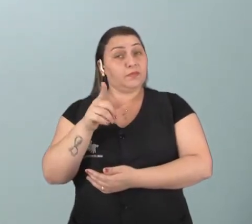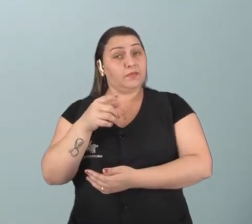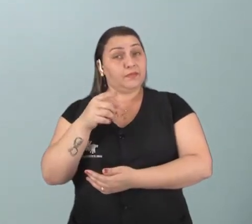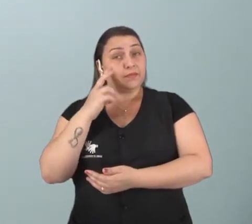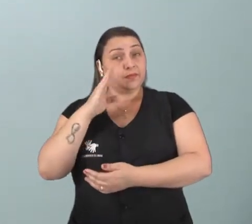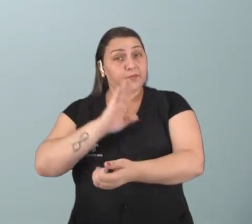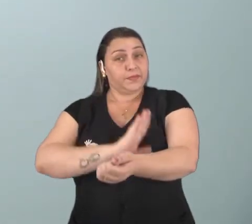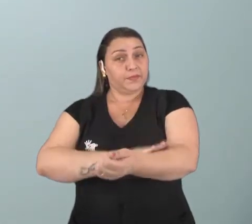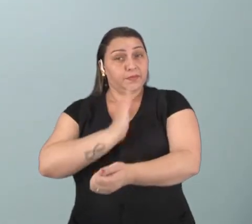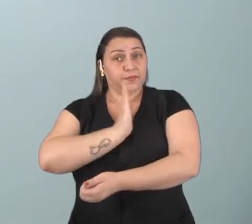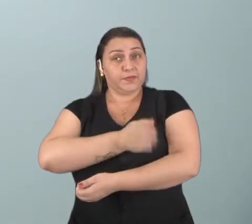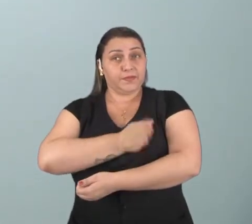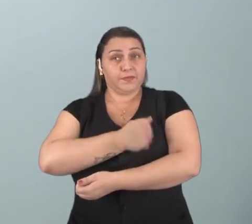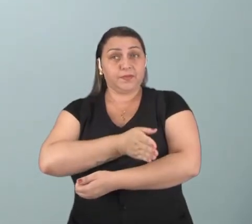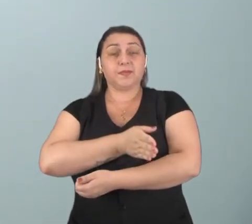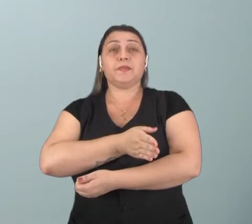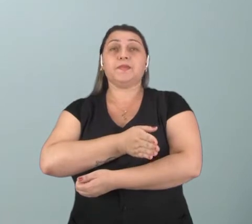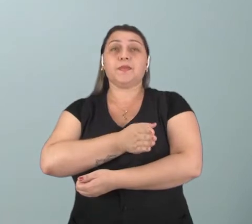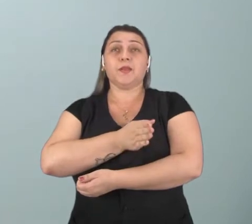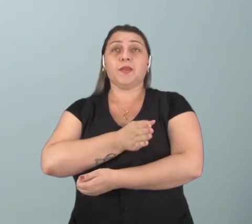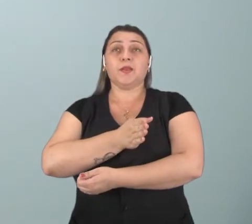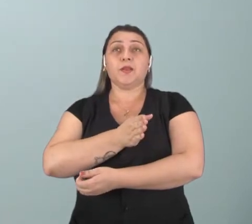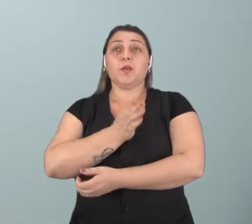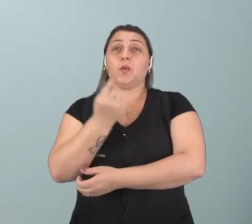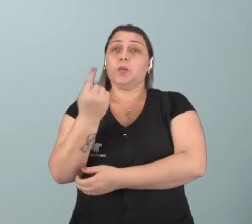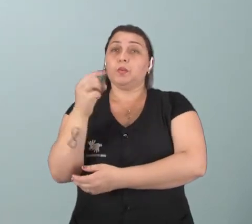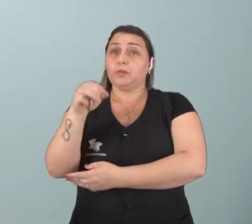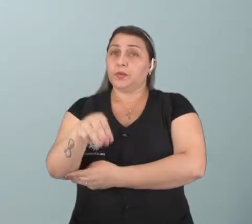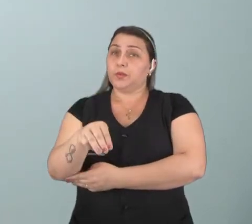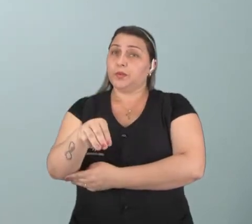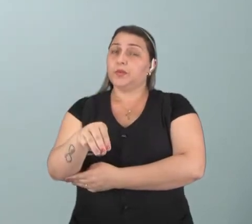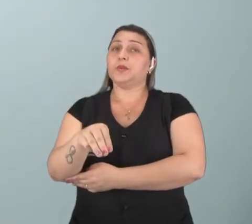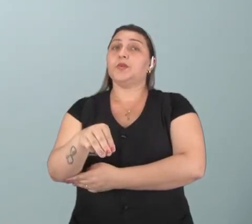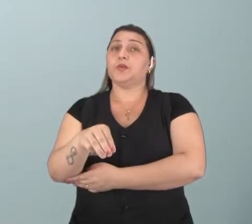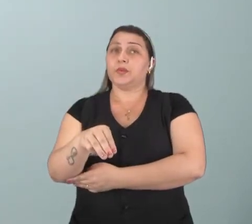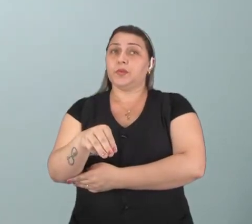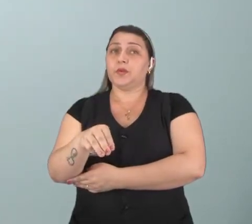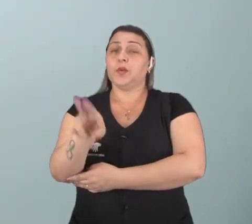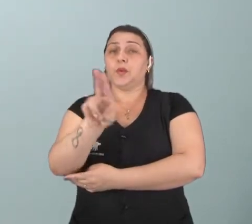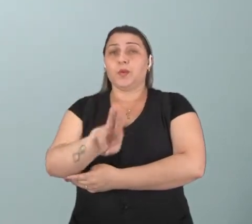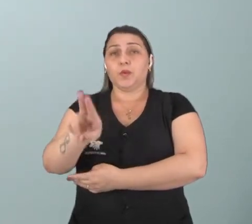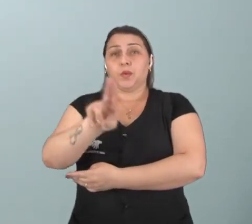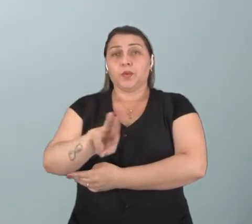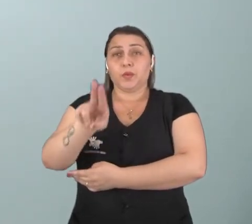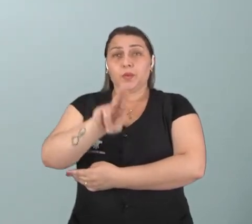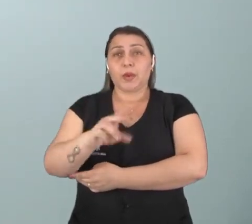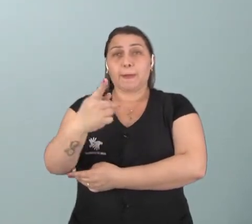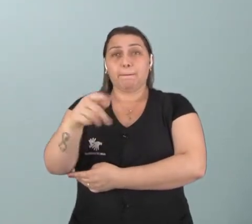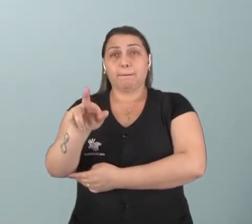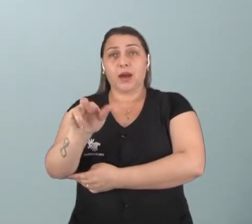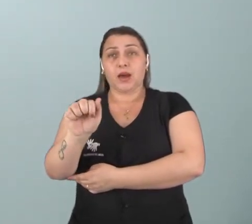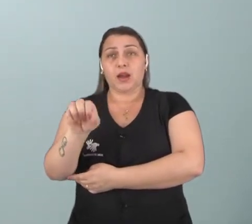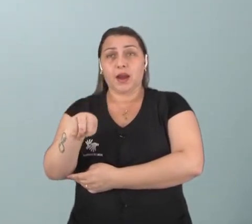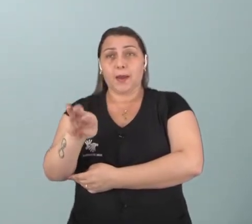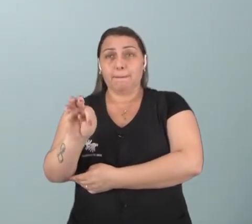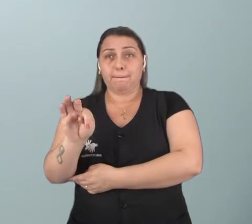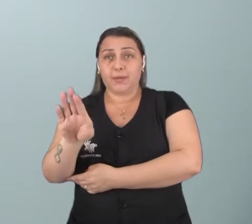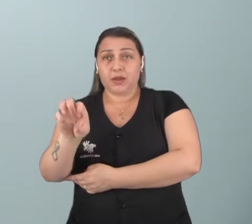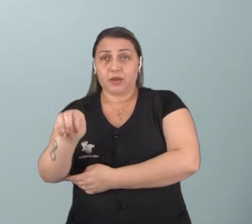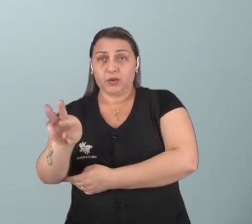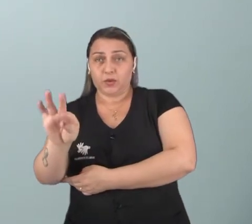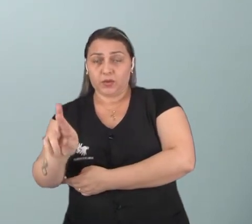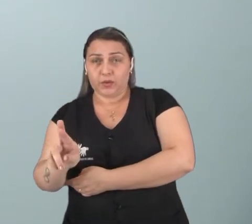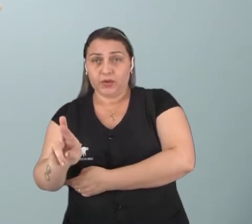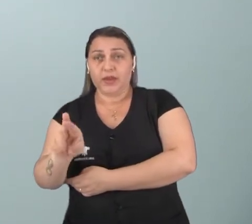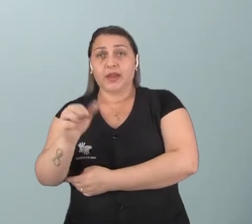for medir nossa frequência, ela tem que ser no total de 1 minuto, tá? Que é esse que a gente usa como parâmetro. E aí vocês podem ver,